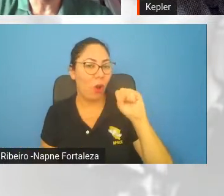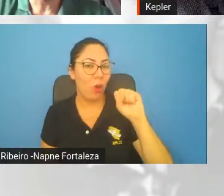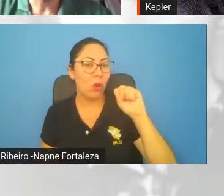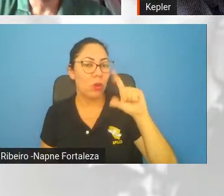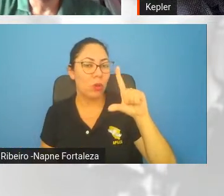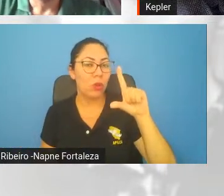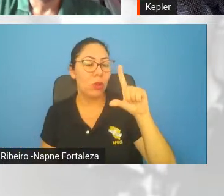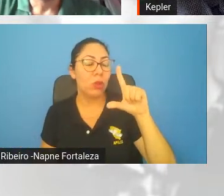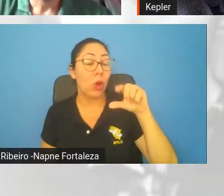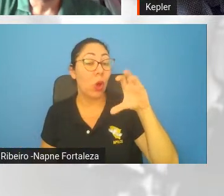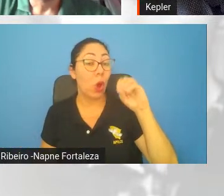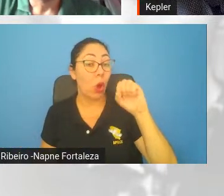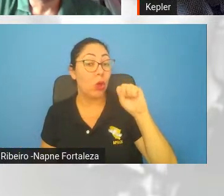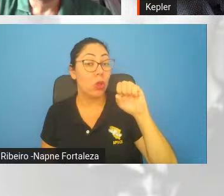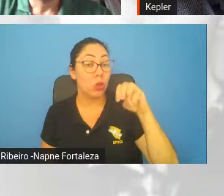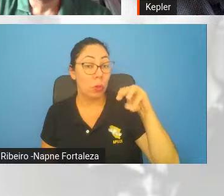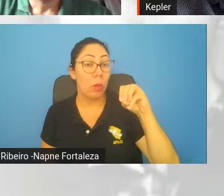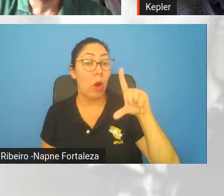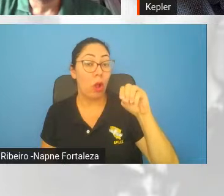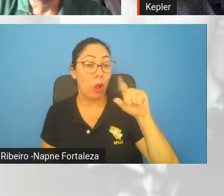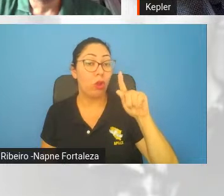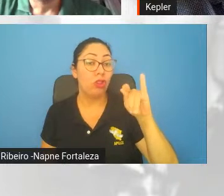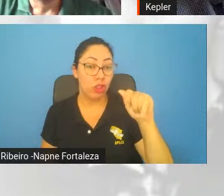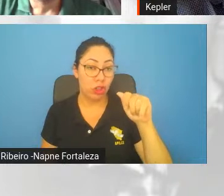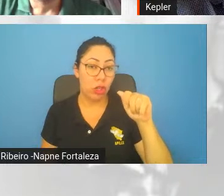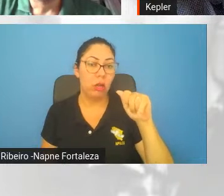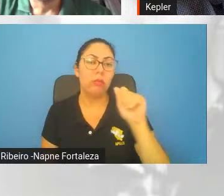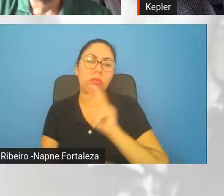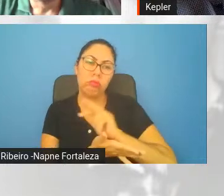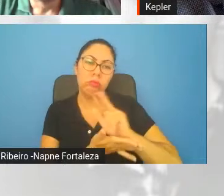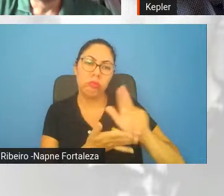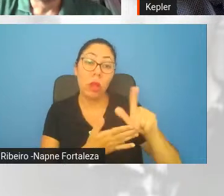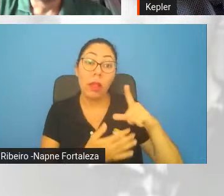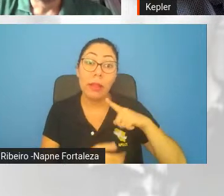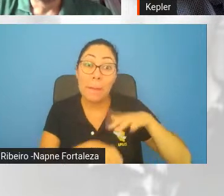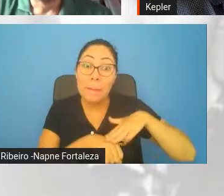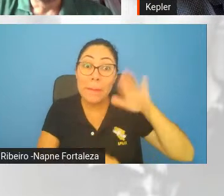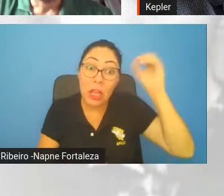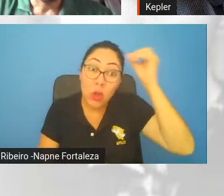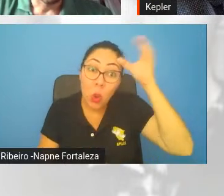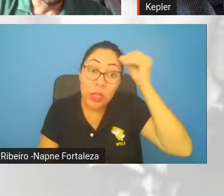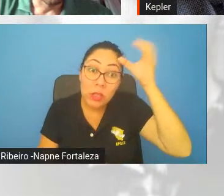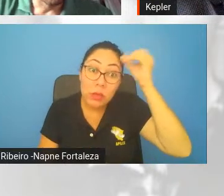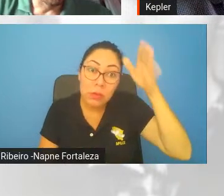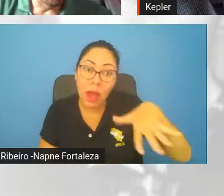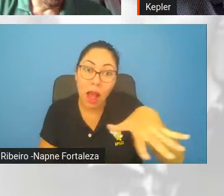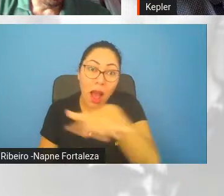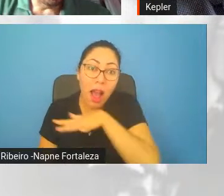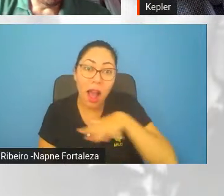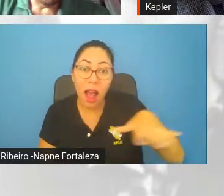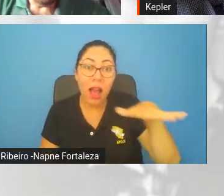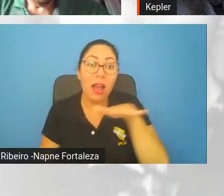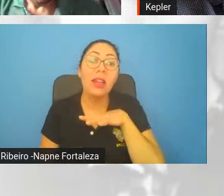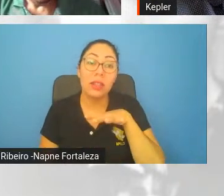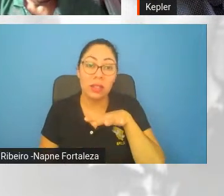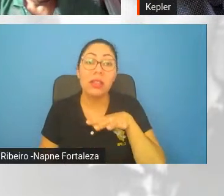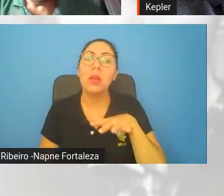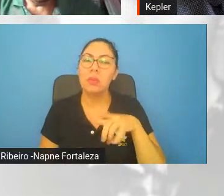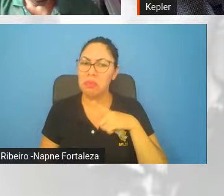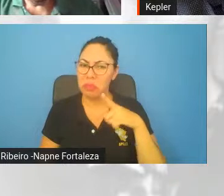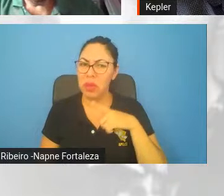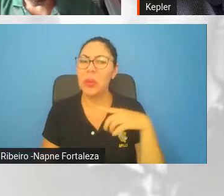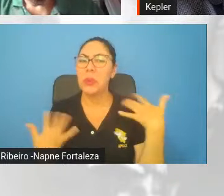três discutirem. Certo. Bom, o estado da arte na cosmologia atualmente, existem várias